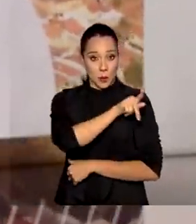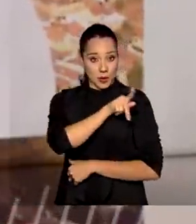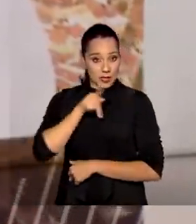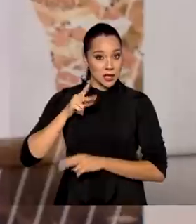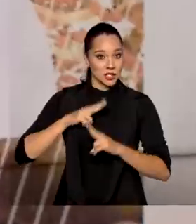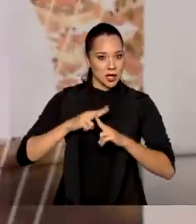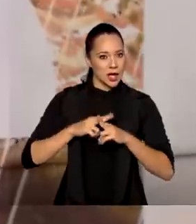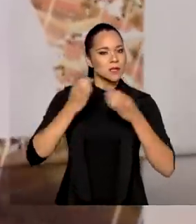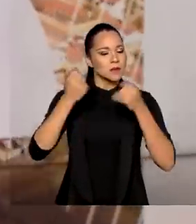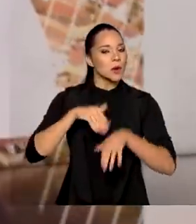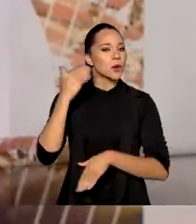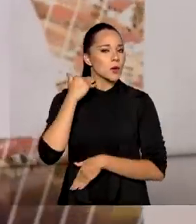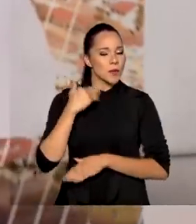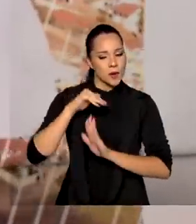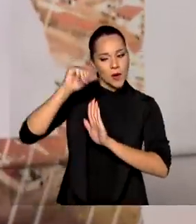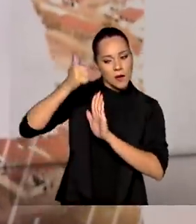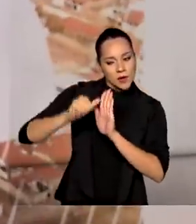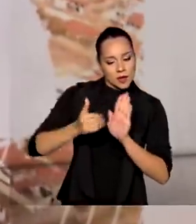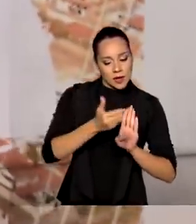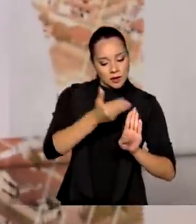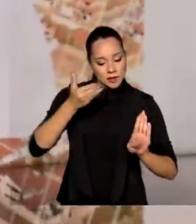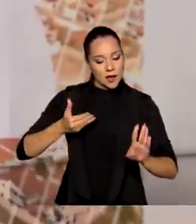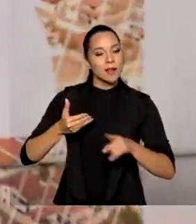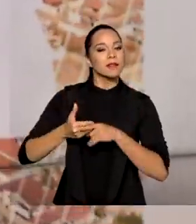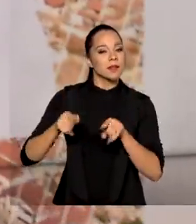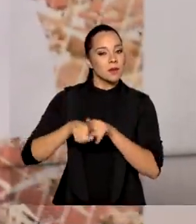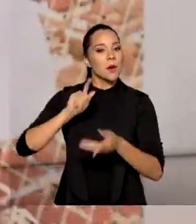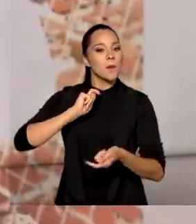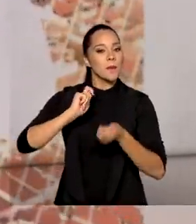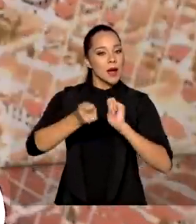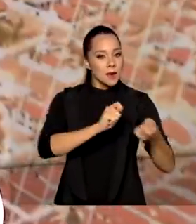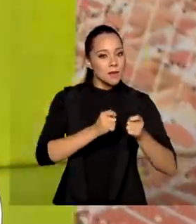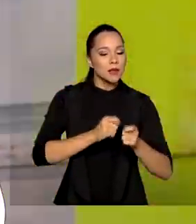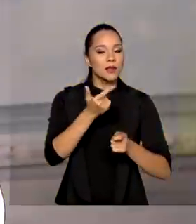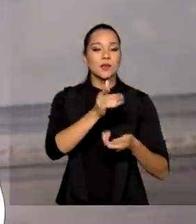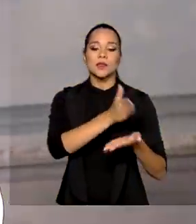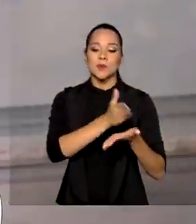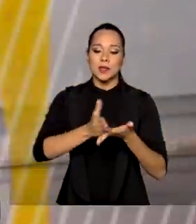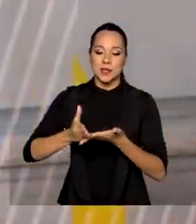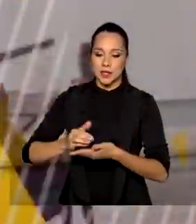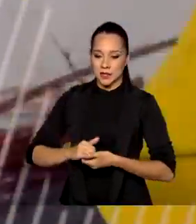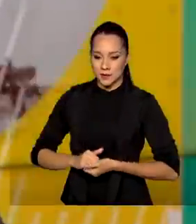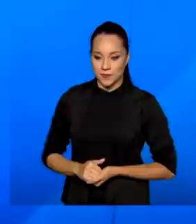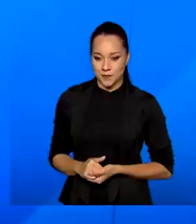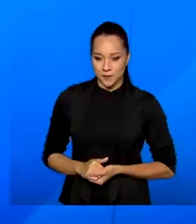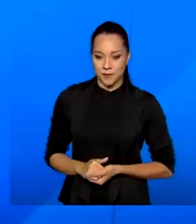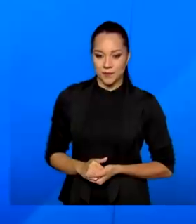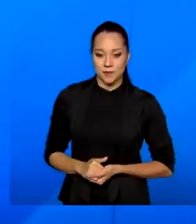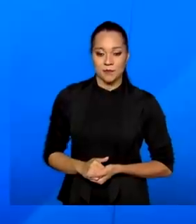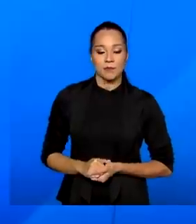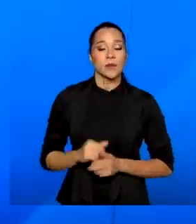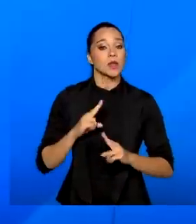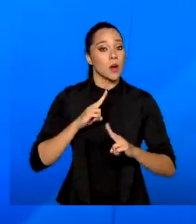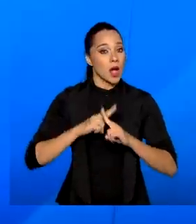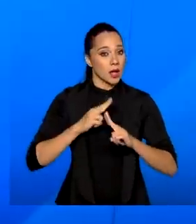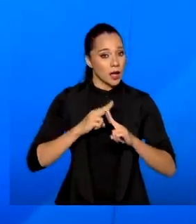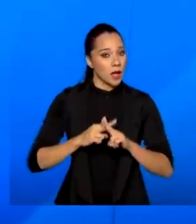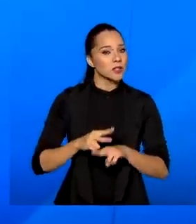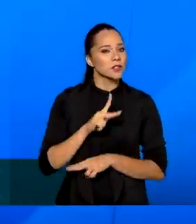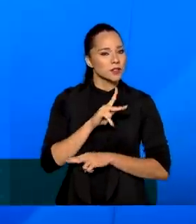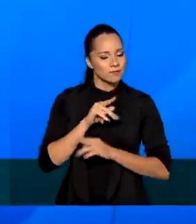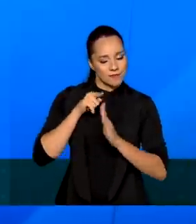Caixa disse que o banco avalia adiantar também o pagamento das demais parcelas. A Caixa vai